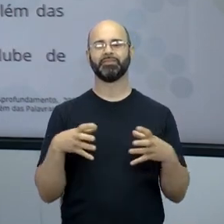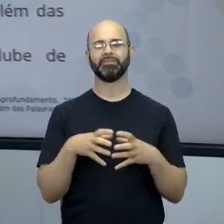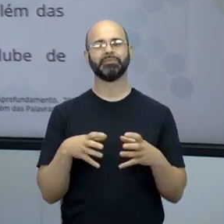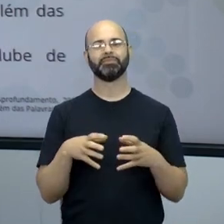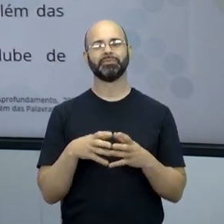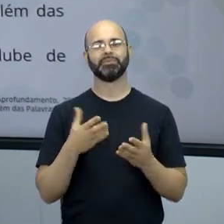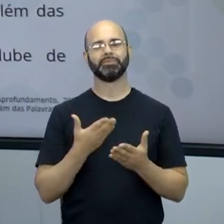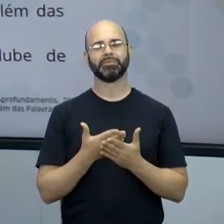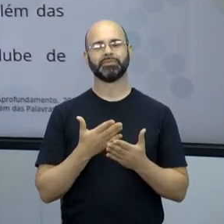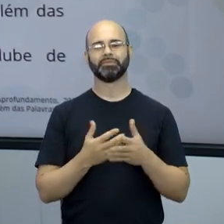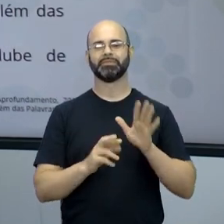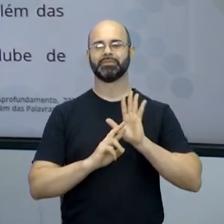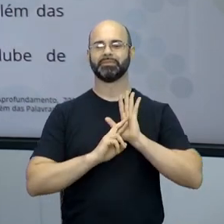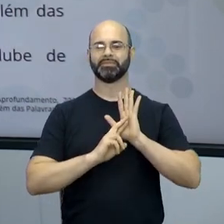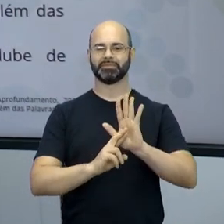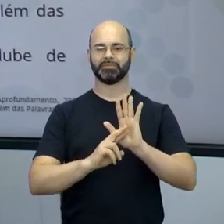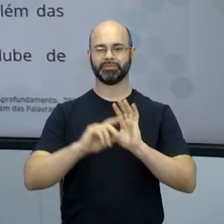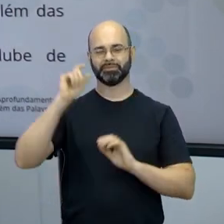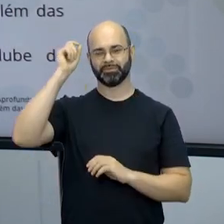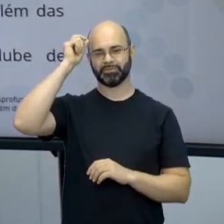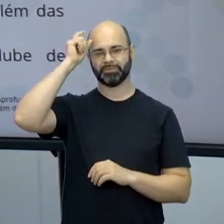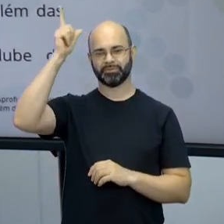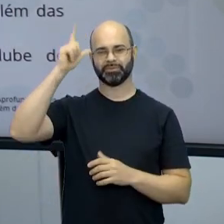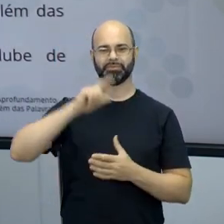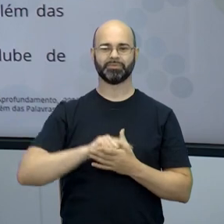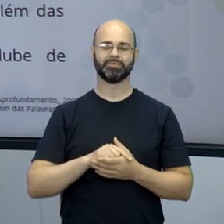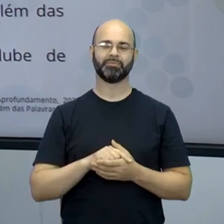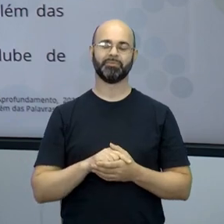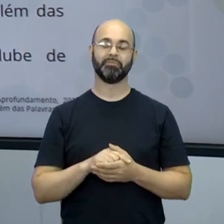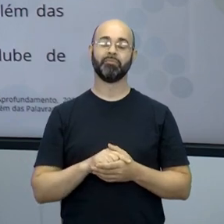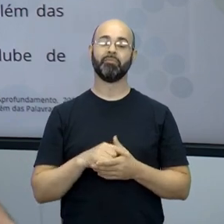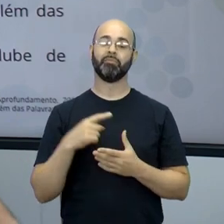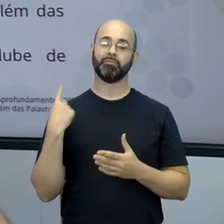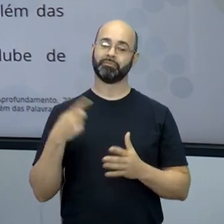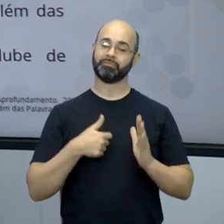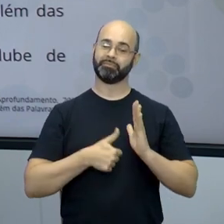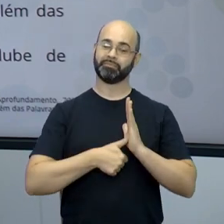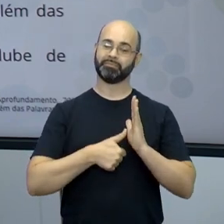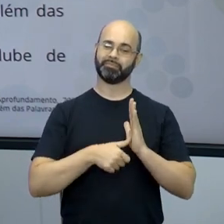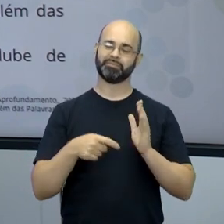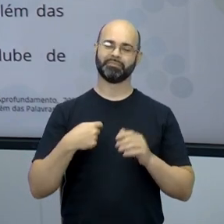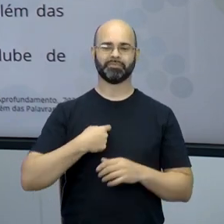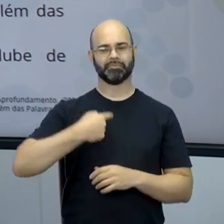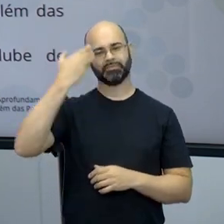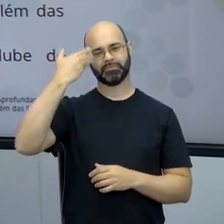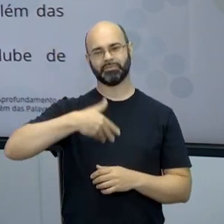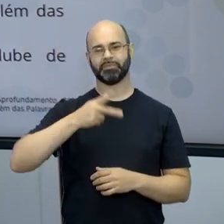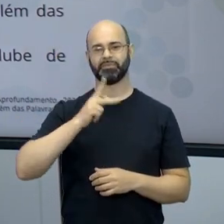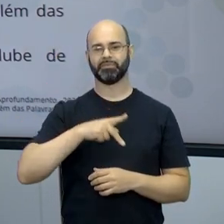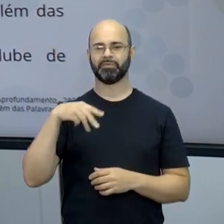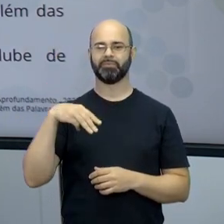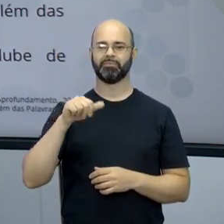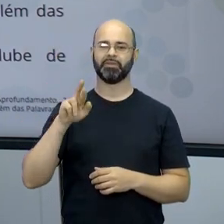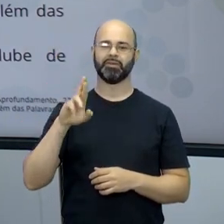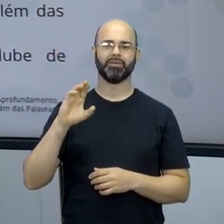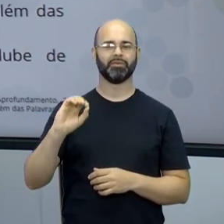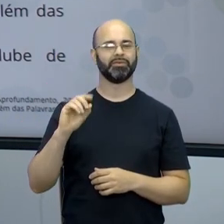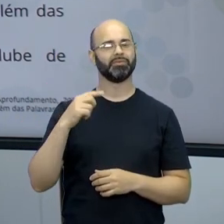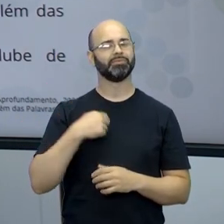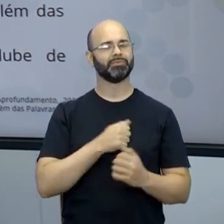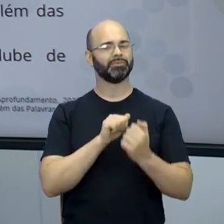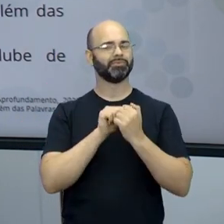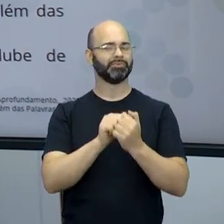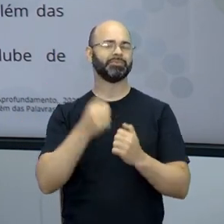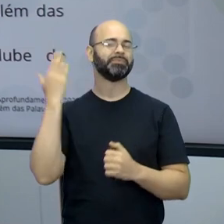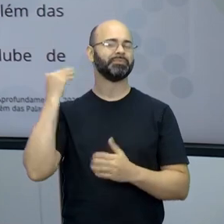representações culturais. Estamos aqui para mais uma aula do nosso clube. Eu, o professor Mauro Marcel, já estava habituando essa aula, sou eu acompanhando vocês